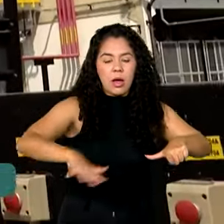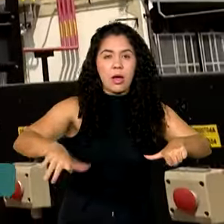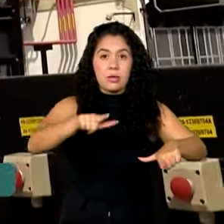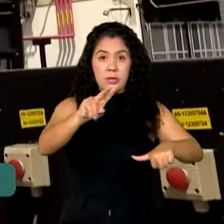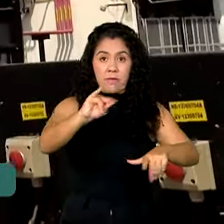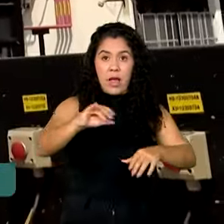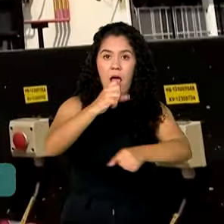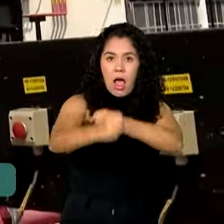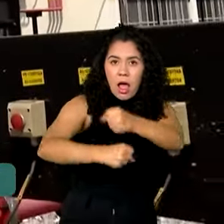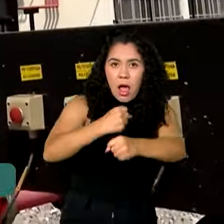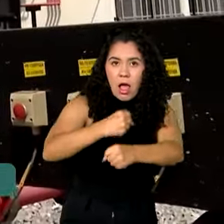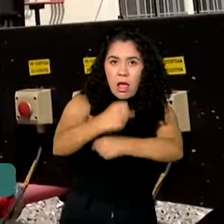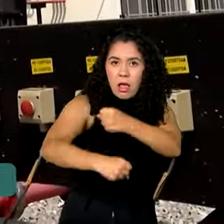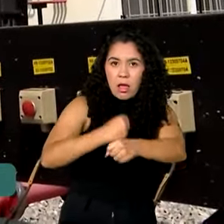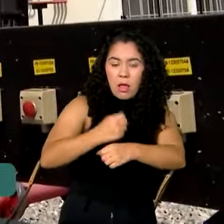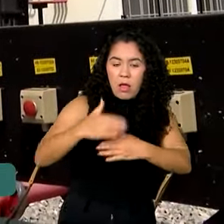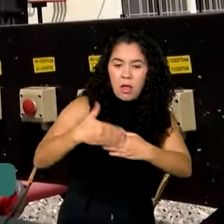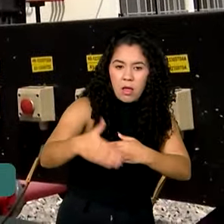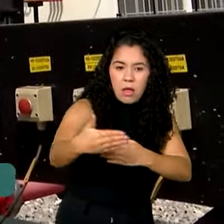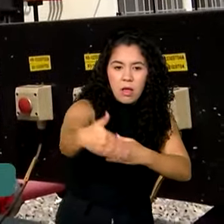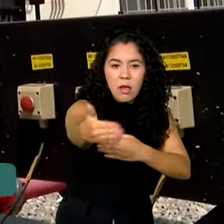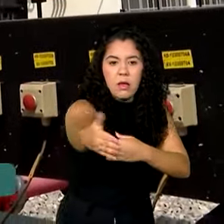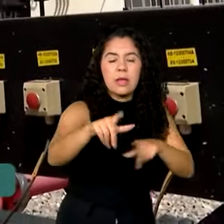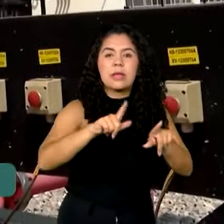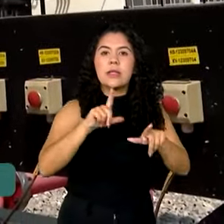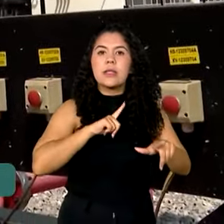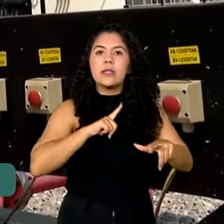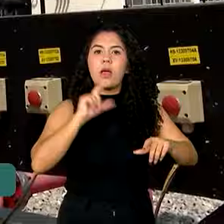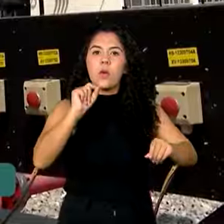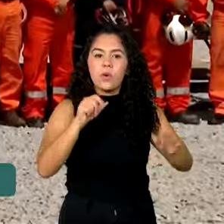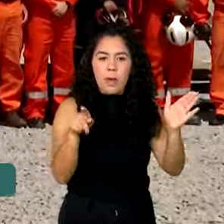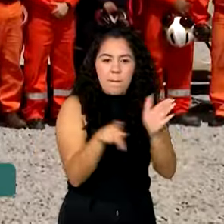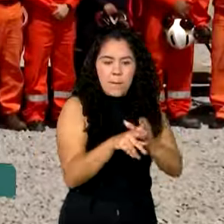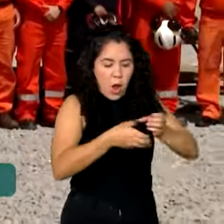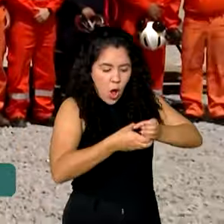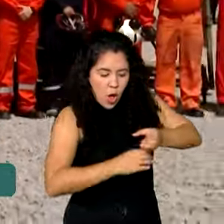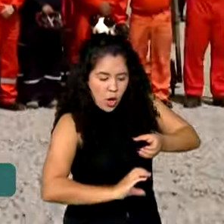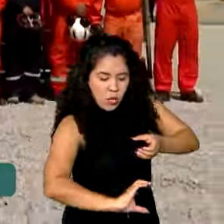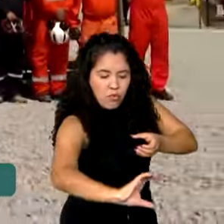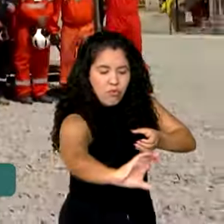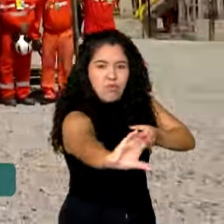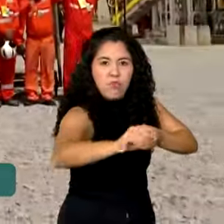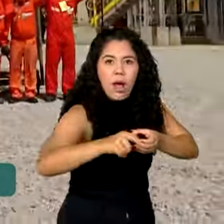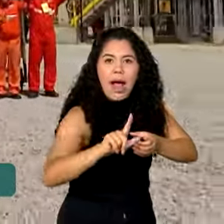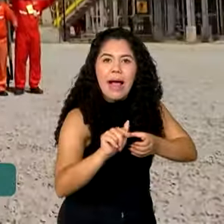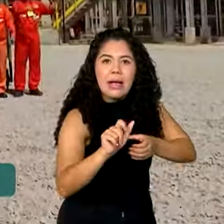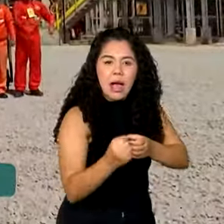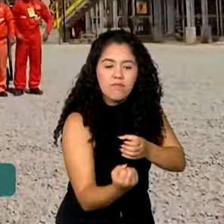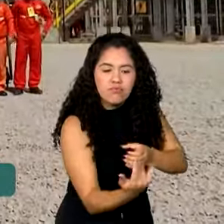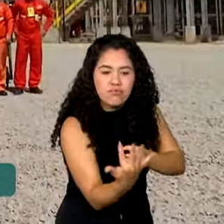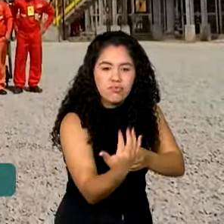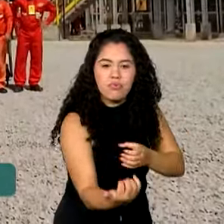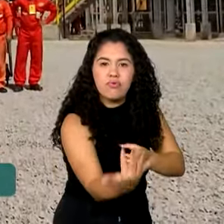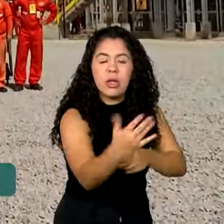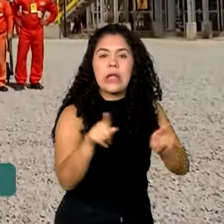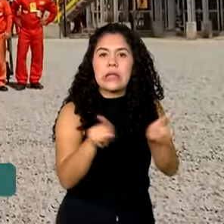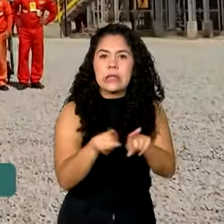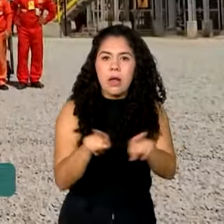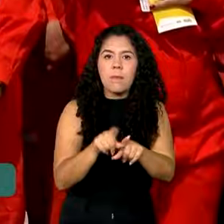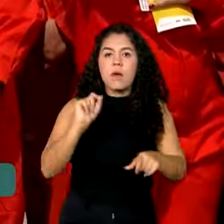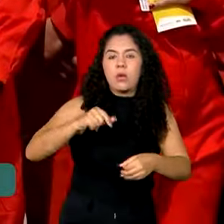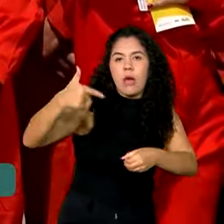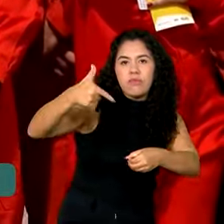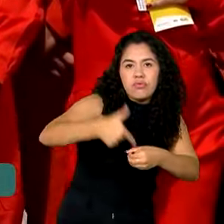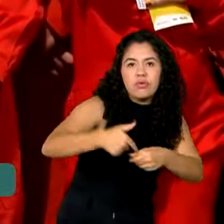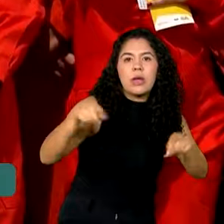próximos anos duas termoelétricas movidas a gás, além de unidades para a produção de combustíveis e